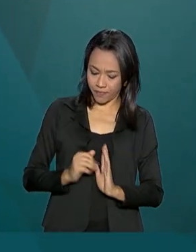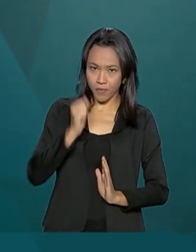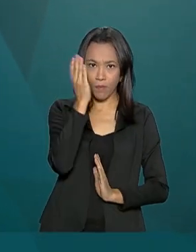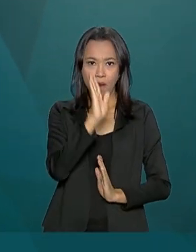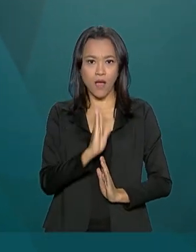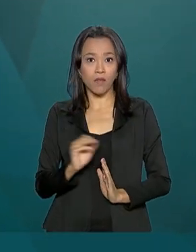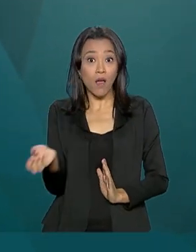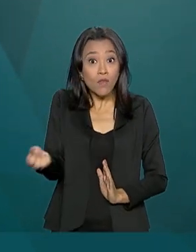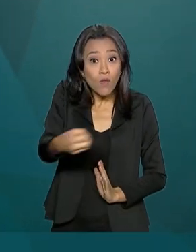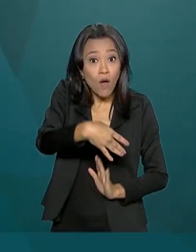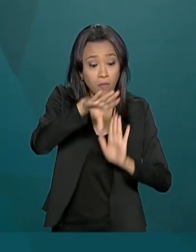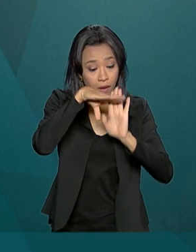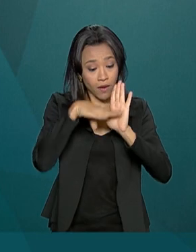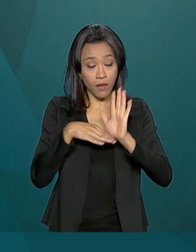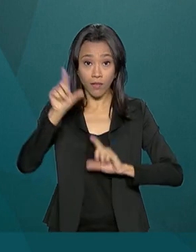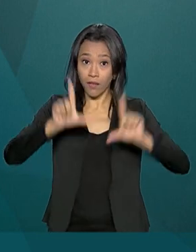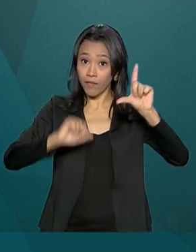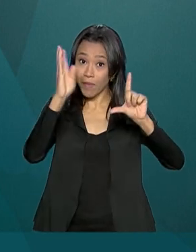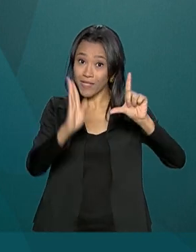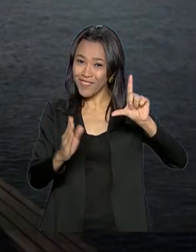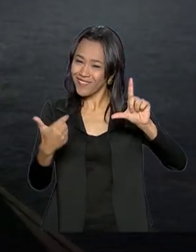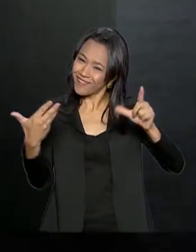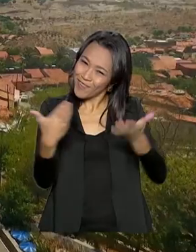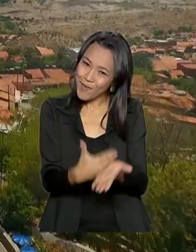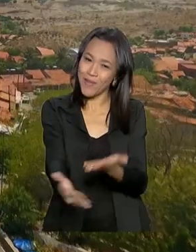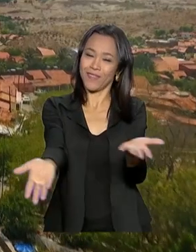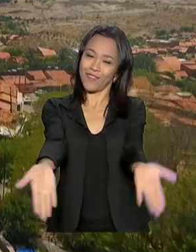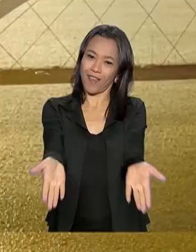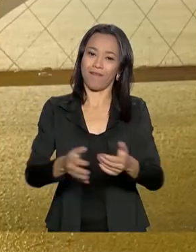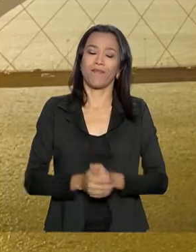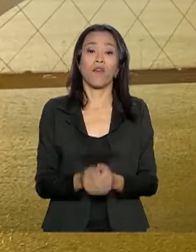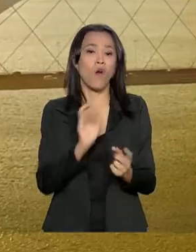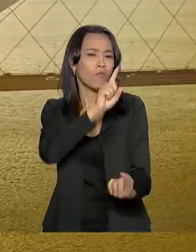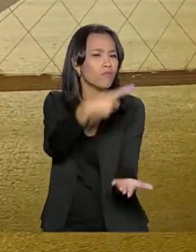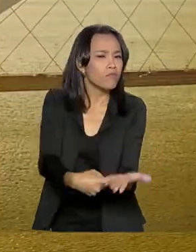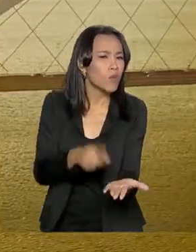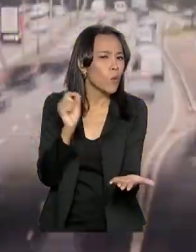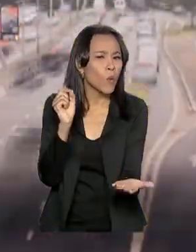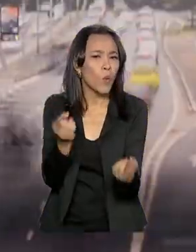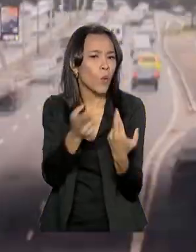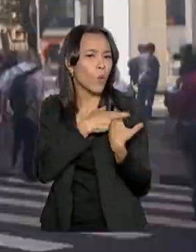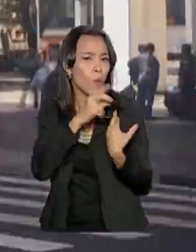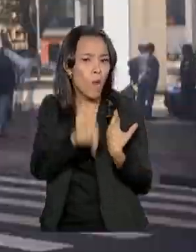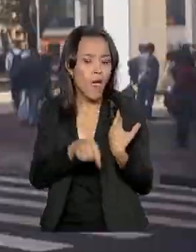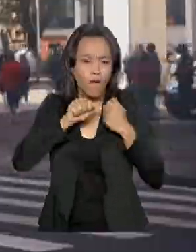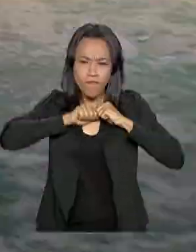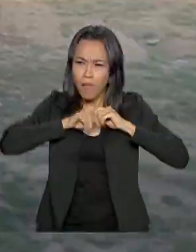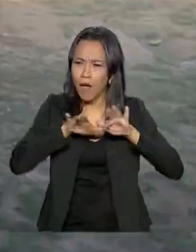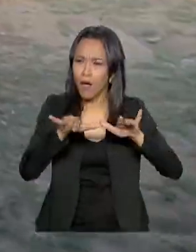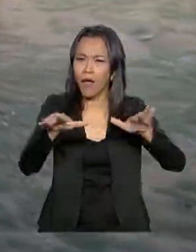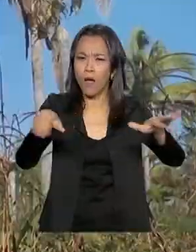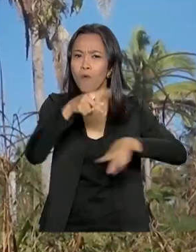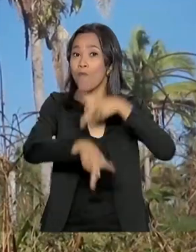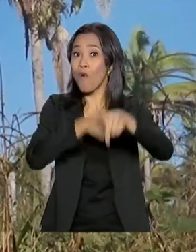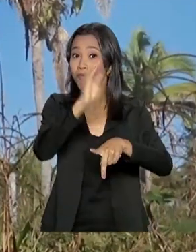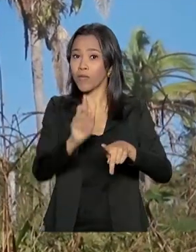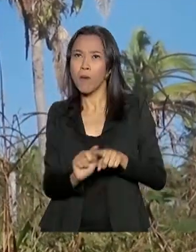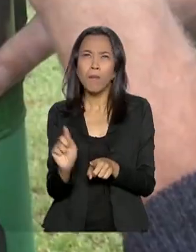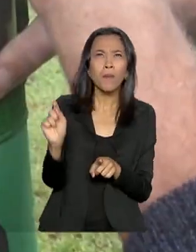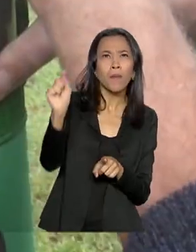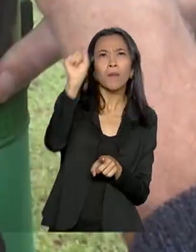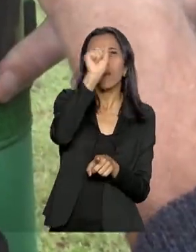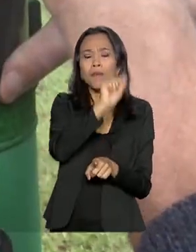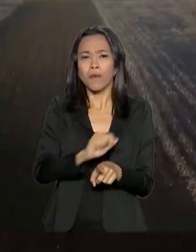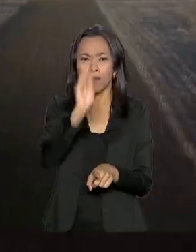programação da TV Brasil acaba de entrar no ar. A missão? Alcançar todos os brasileiros de ponta a